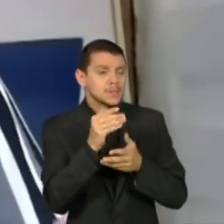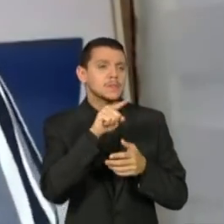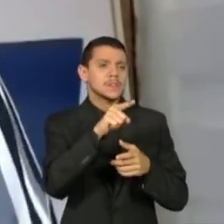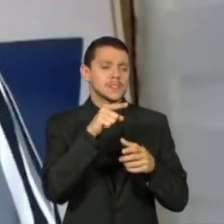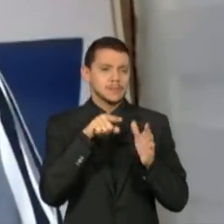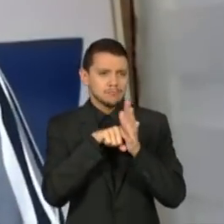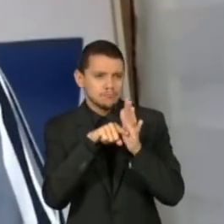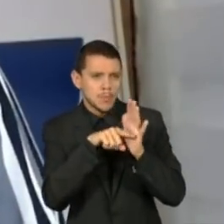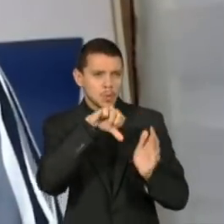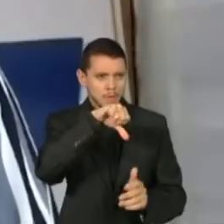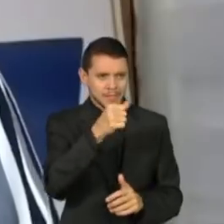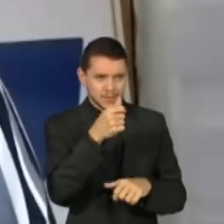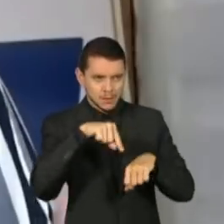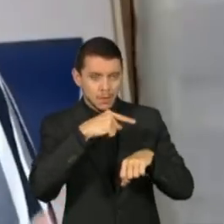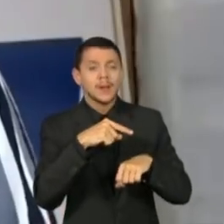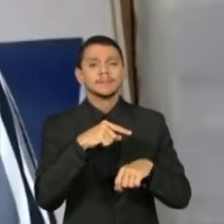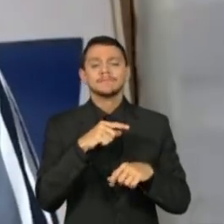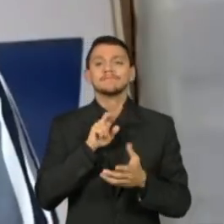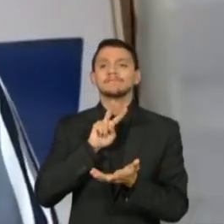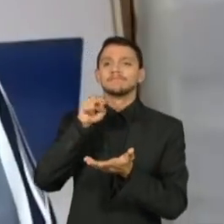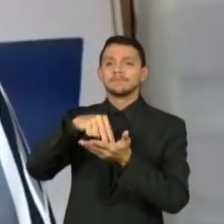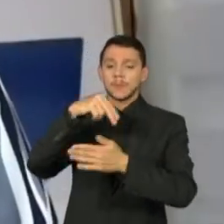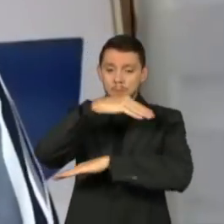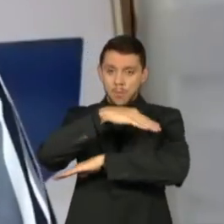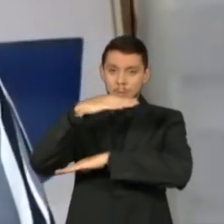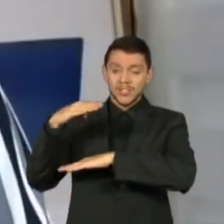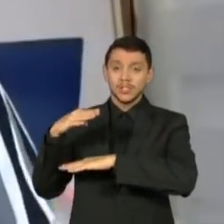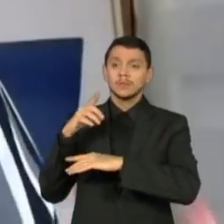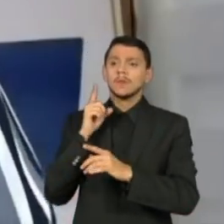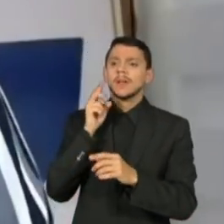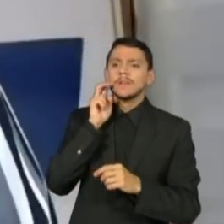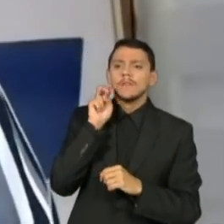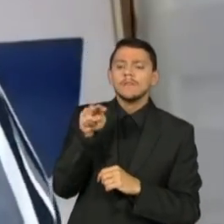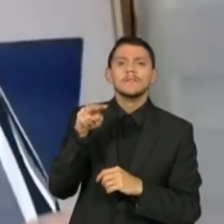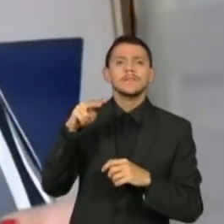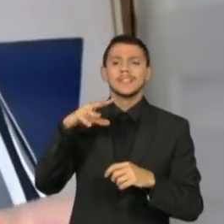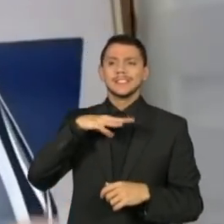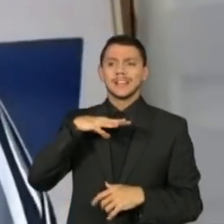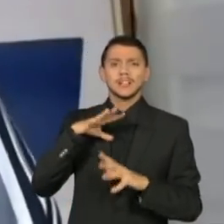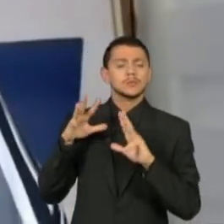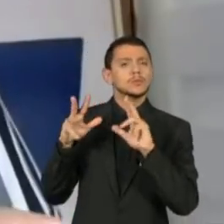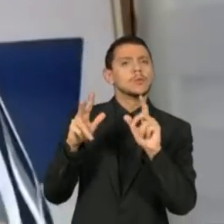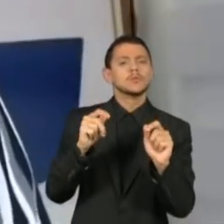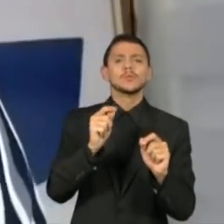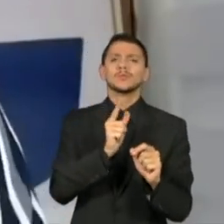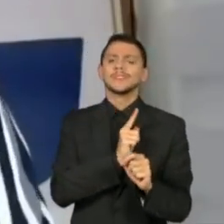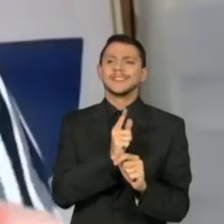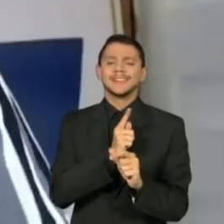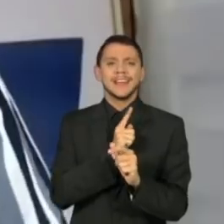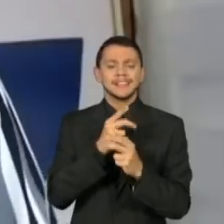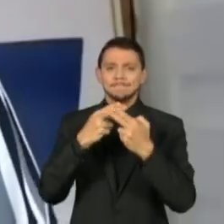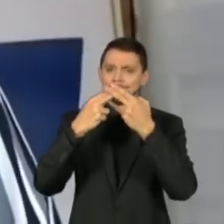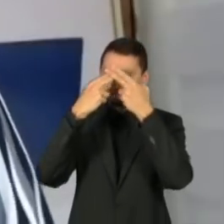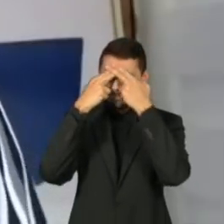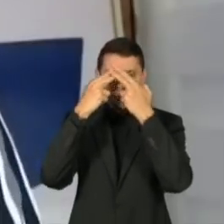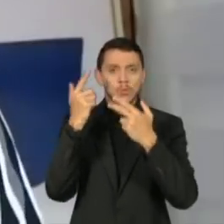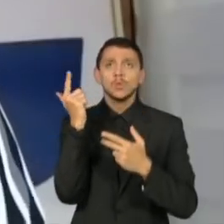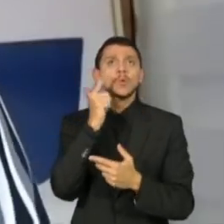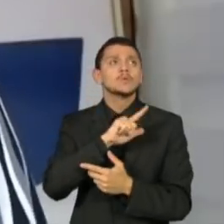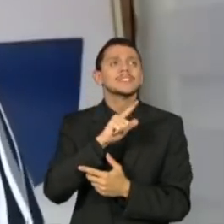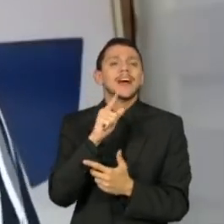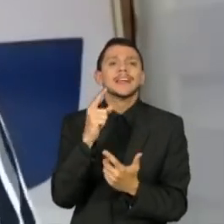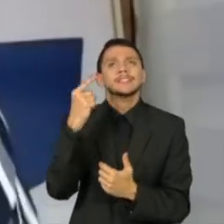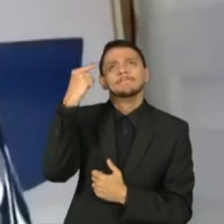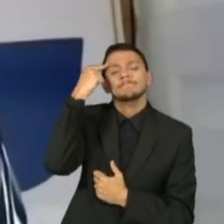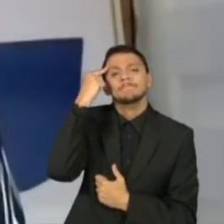traumatizada, uma cidade naquele momento incapaz de processar o tamanho da tragédia na qual eles estavam